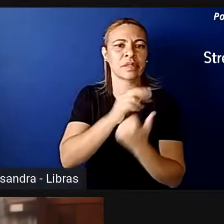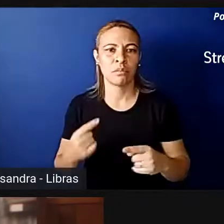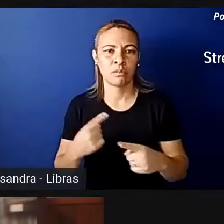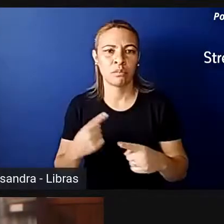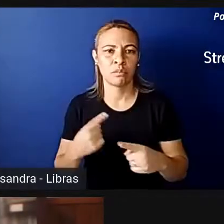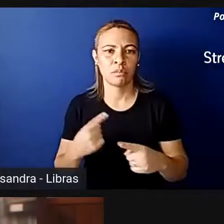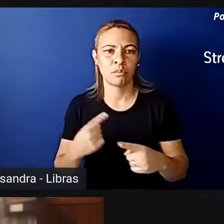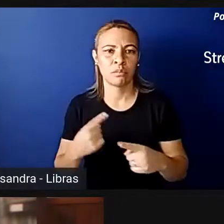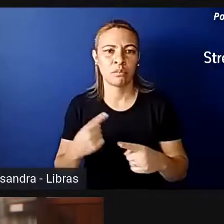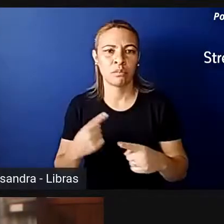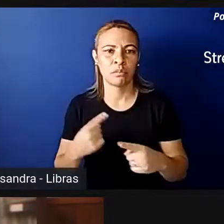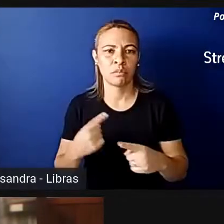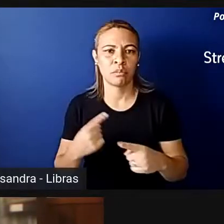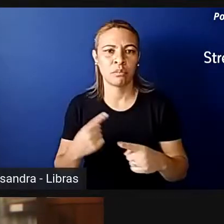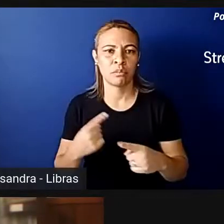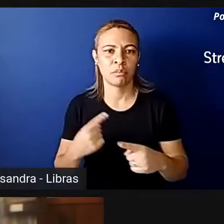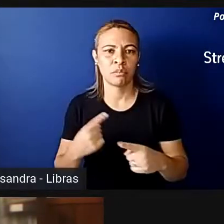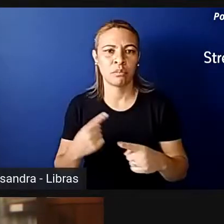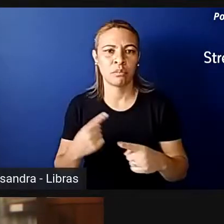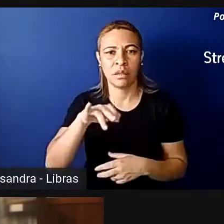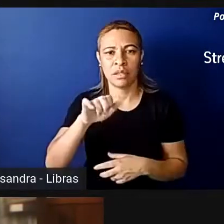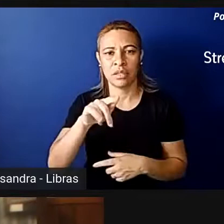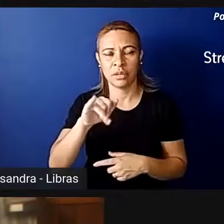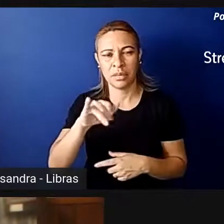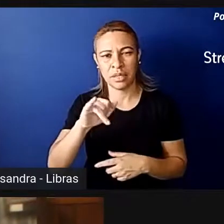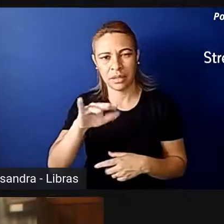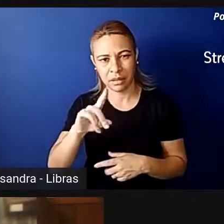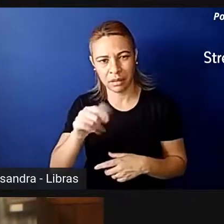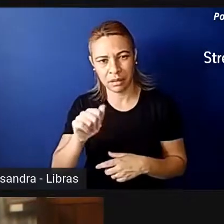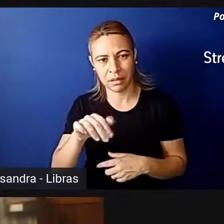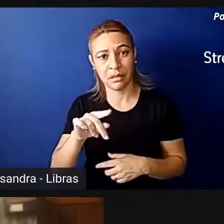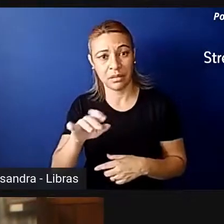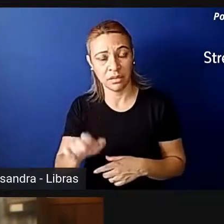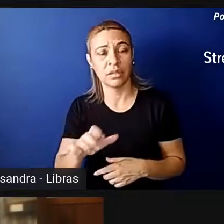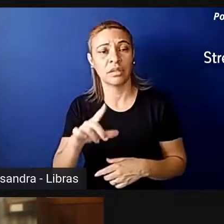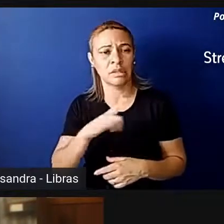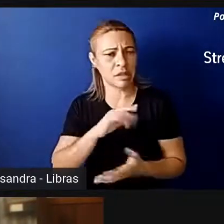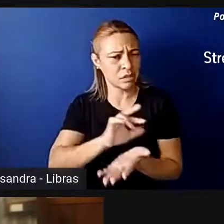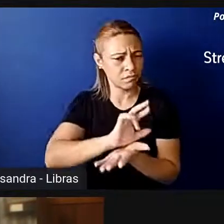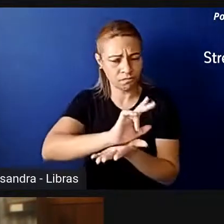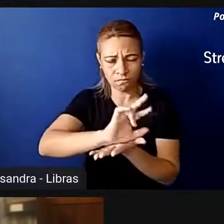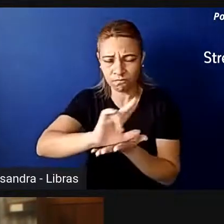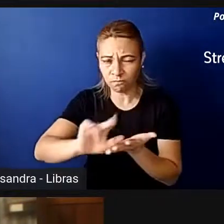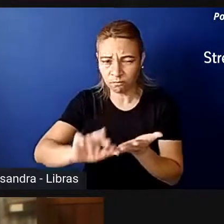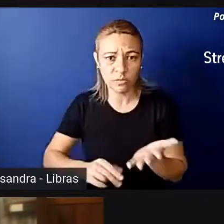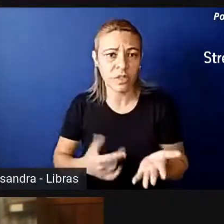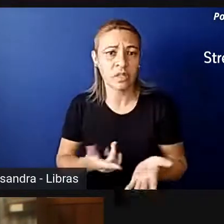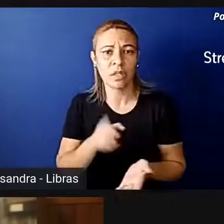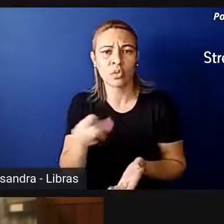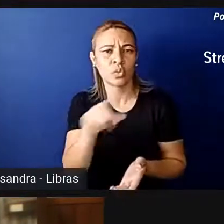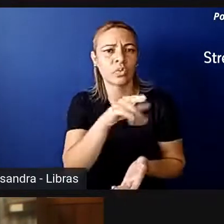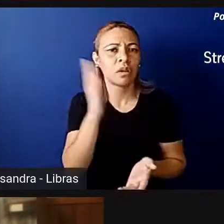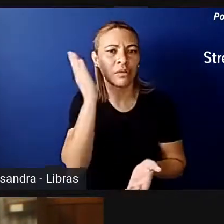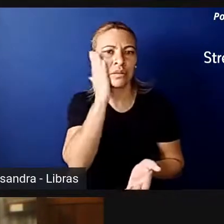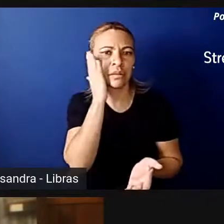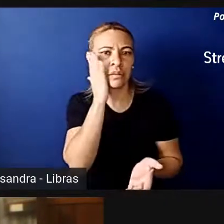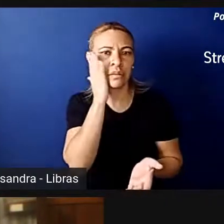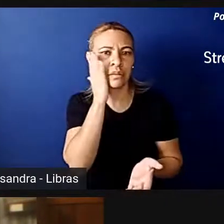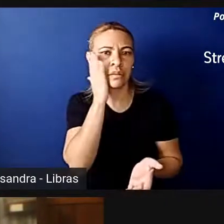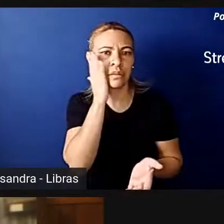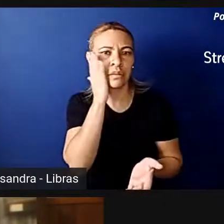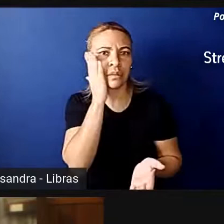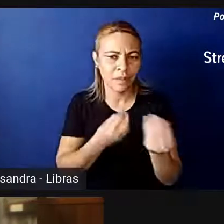negligibilidade que traz várias outras, como vocês sabem, ou depois a gente pode falar sobre isso, várias outras